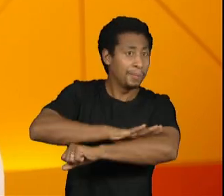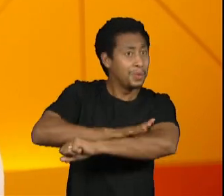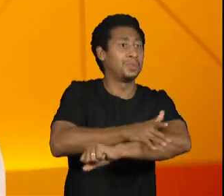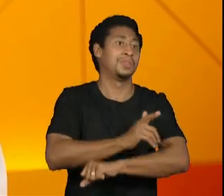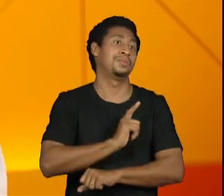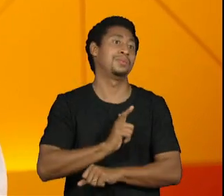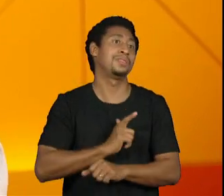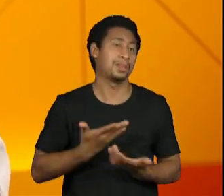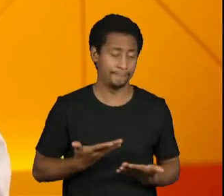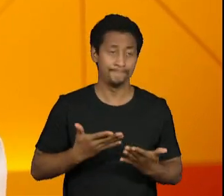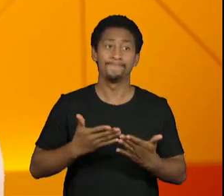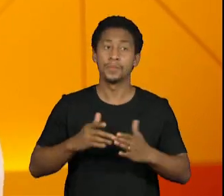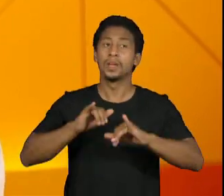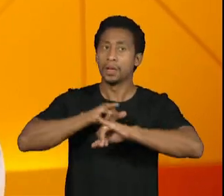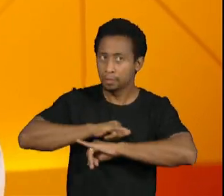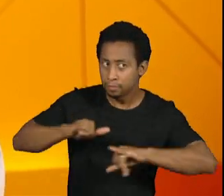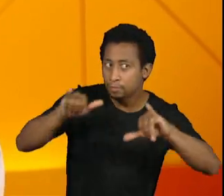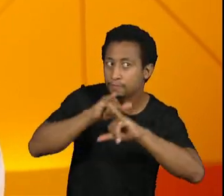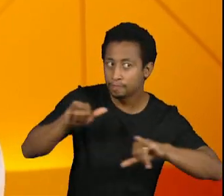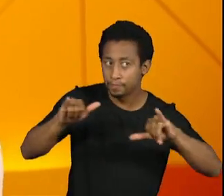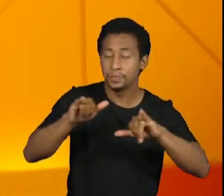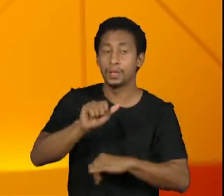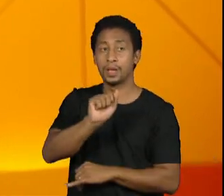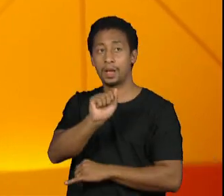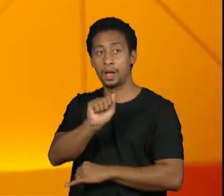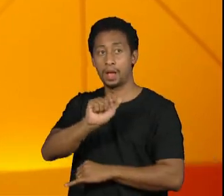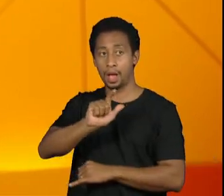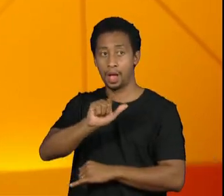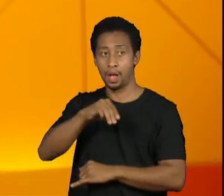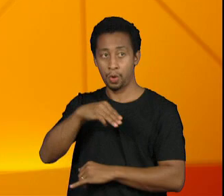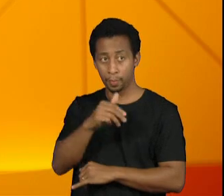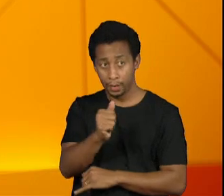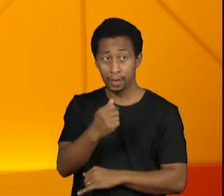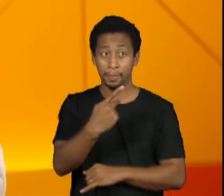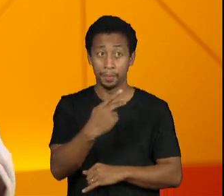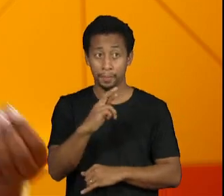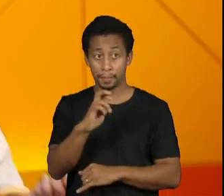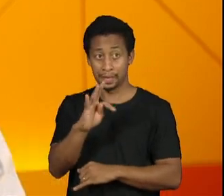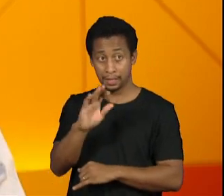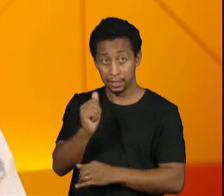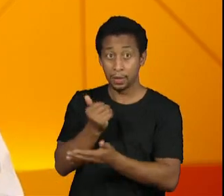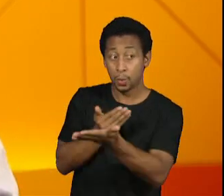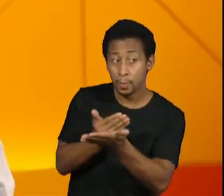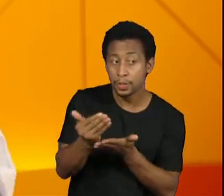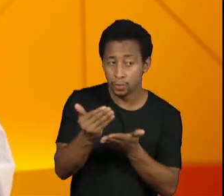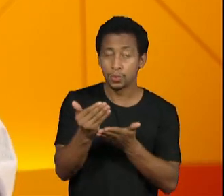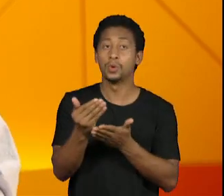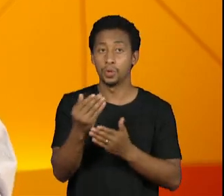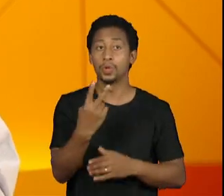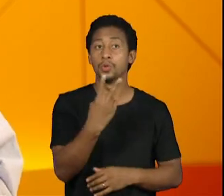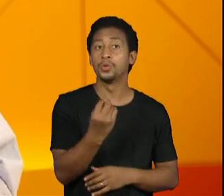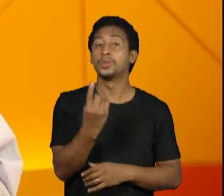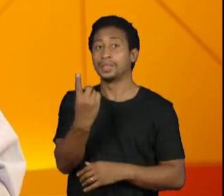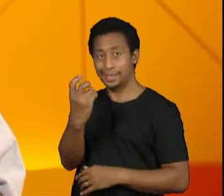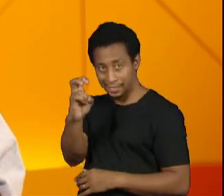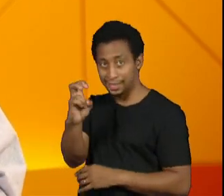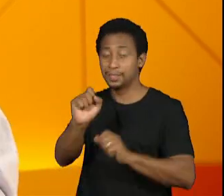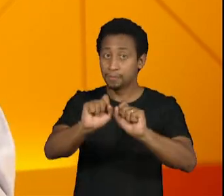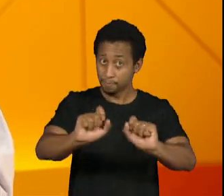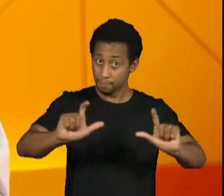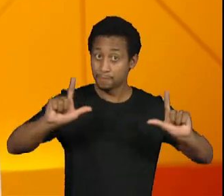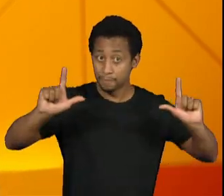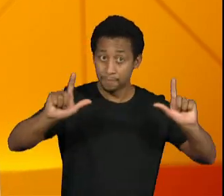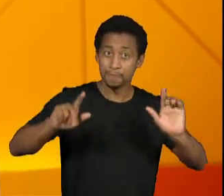notícias Alma Preta atua desde 2015, com o compromisso de fazer um jornalismo antirracista e de potencializar